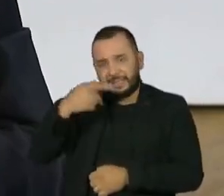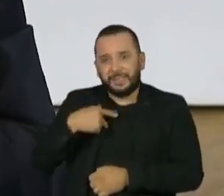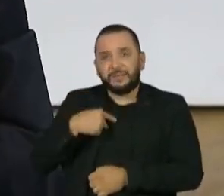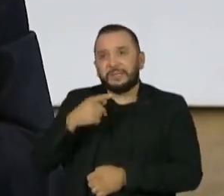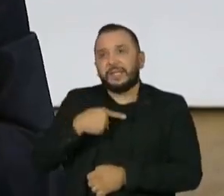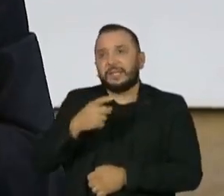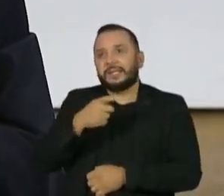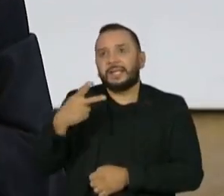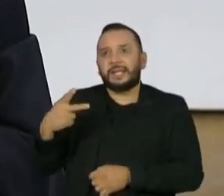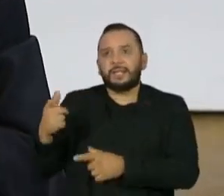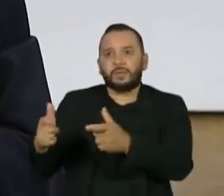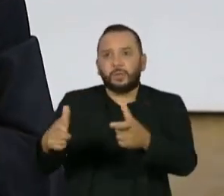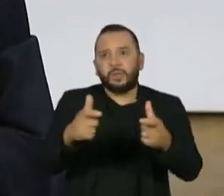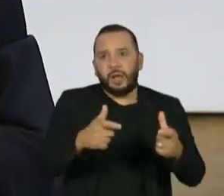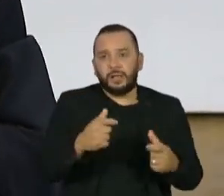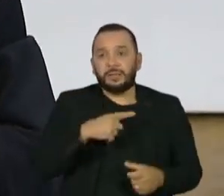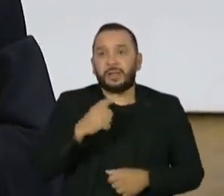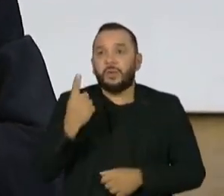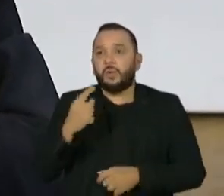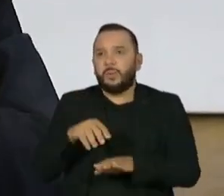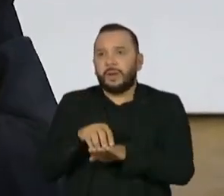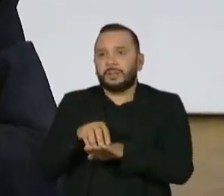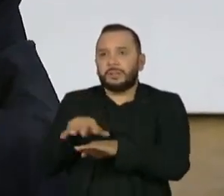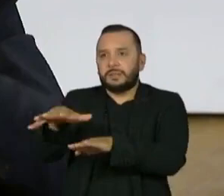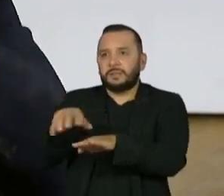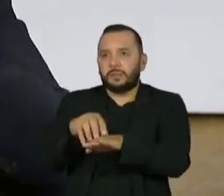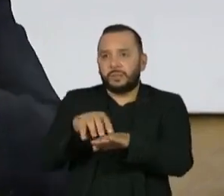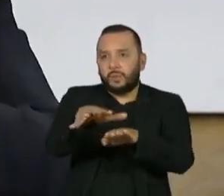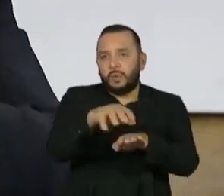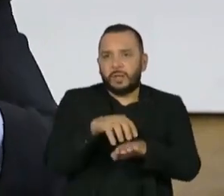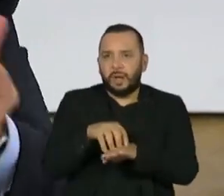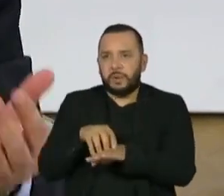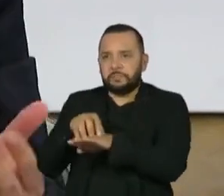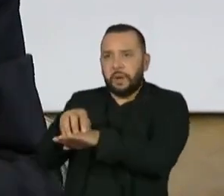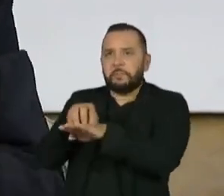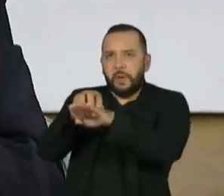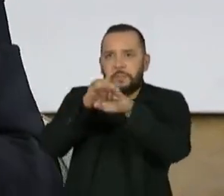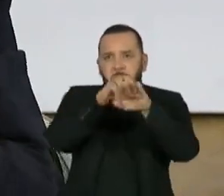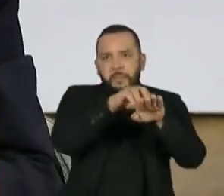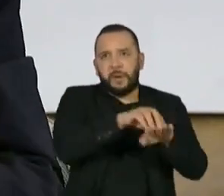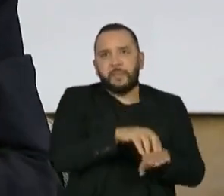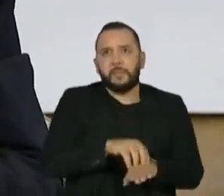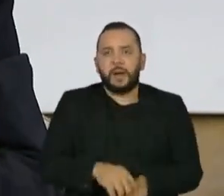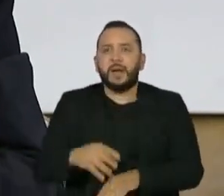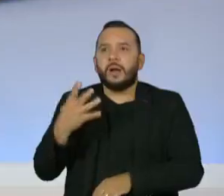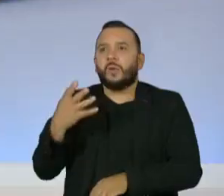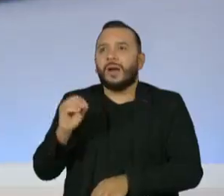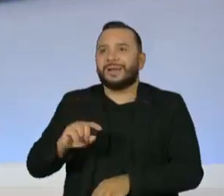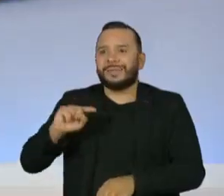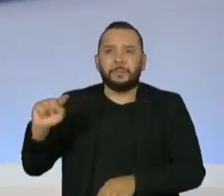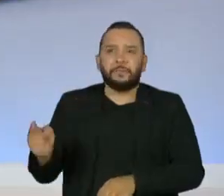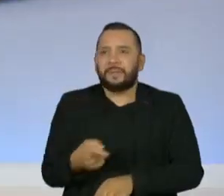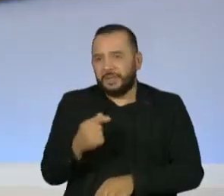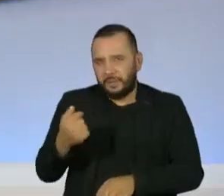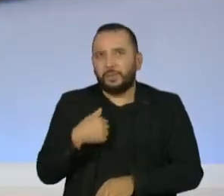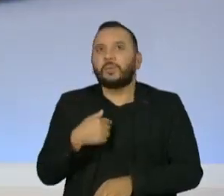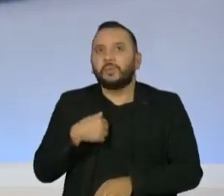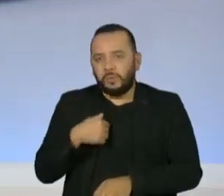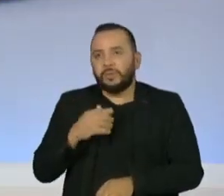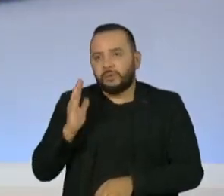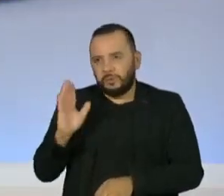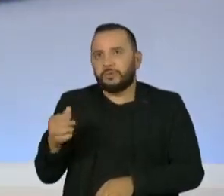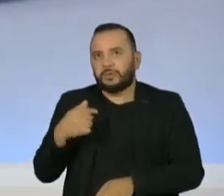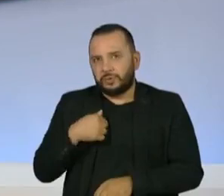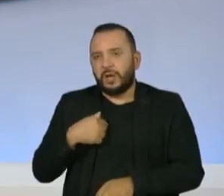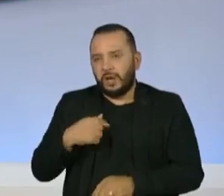Quando você tem a distribuidora, você consegue, hoje, levar 40 mil esquinas, que eu chamo, 8.200